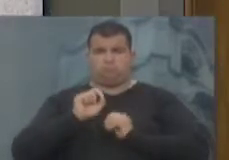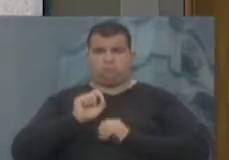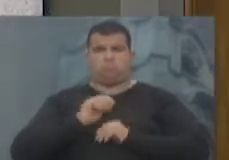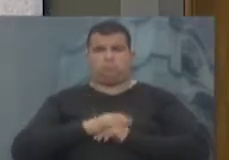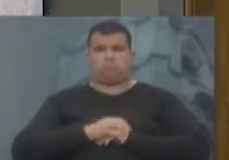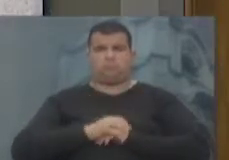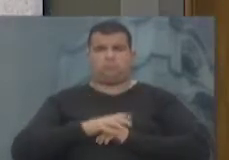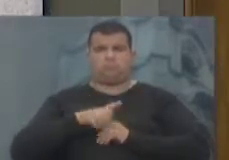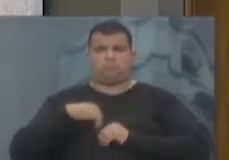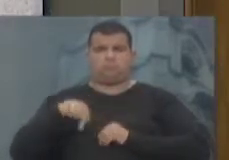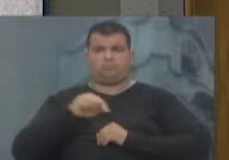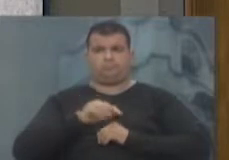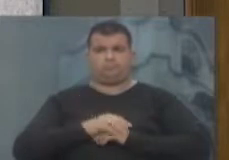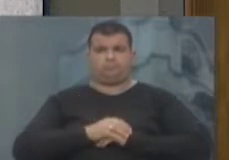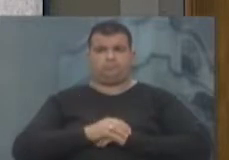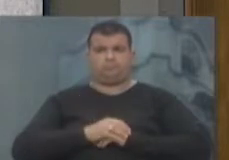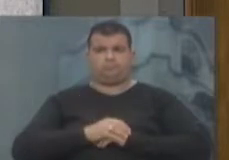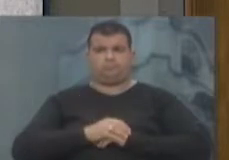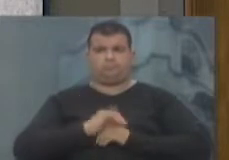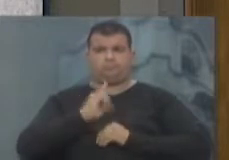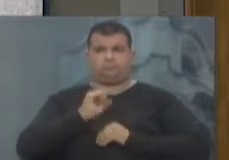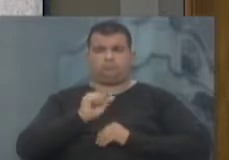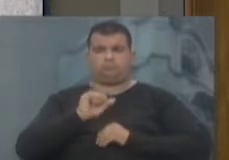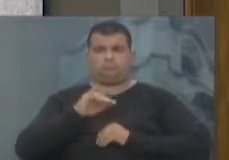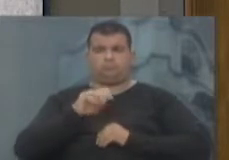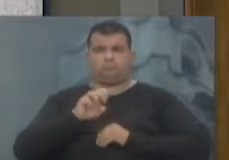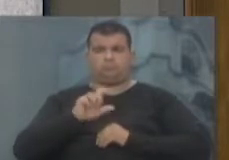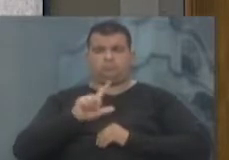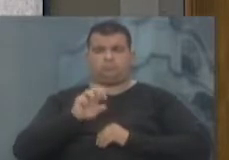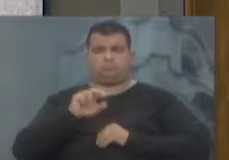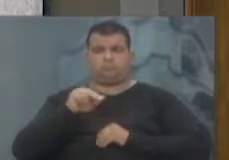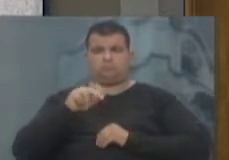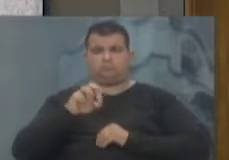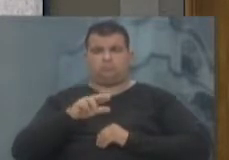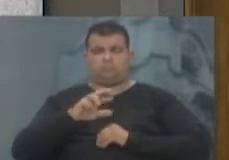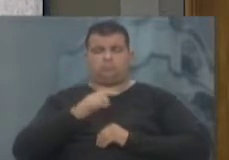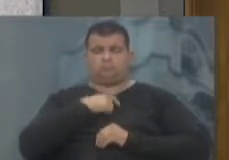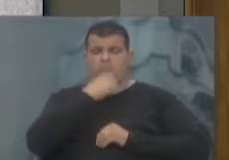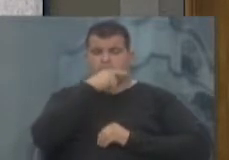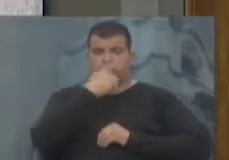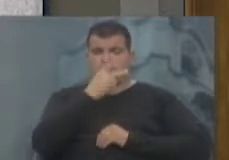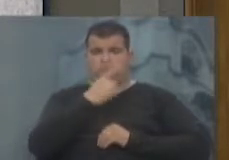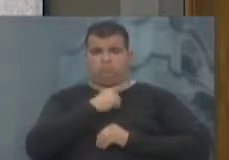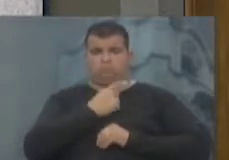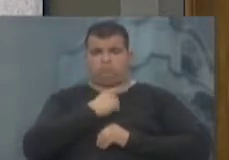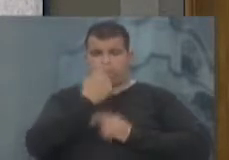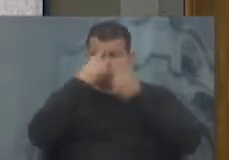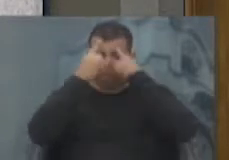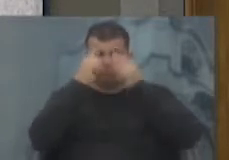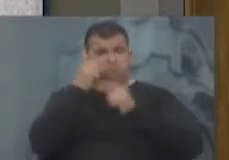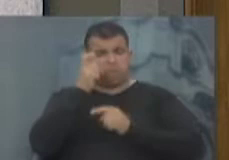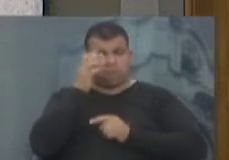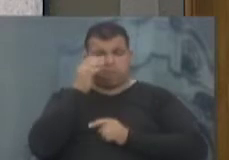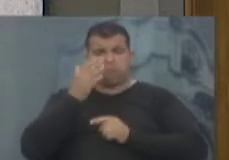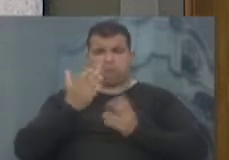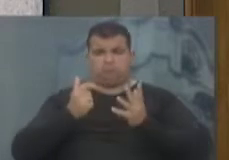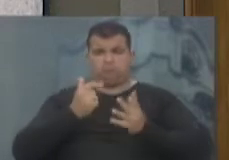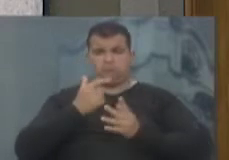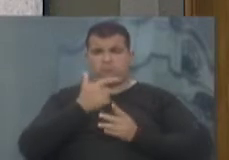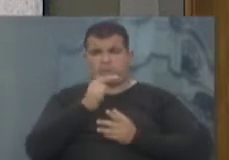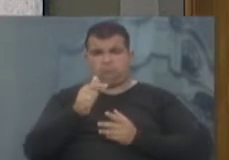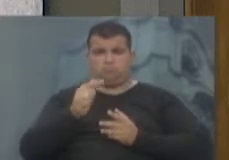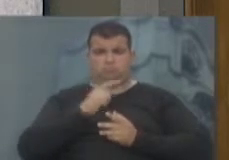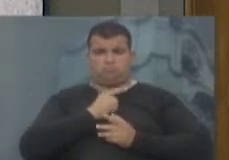do nosso Jaime Lerner. Eu, por exemplo, acho que ele tem ideias interessantes. Outros aqui talvez